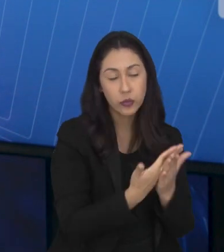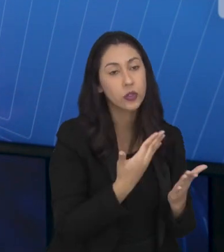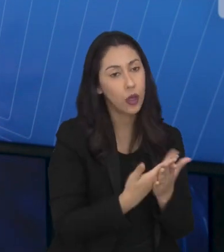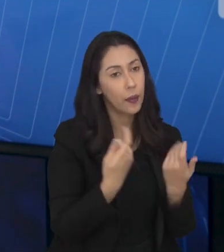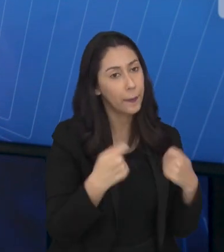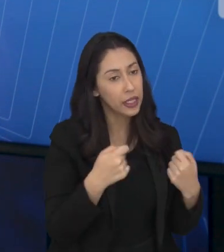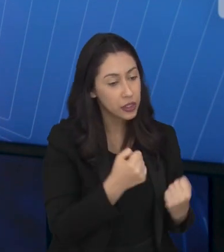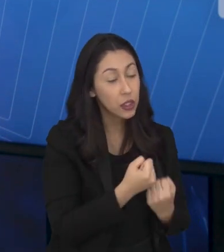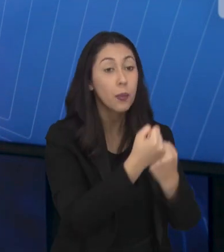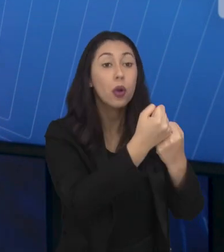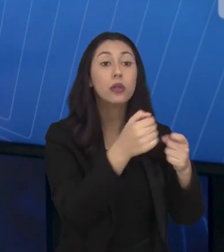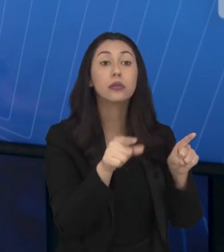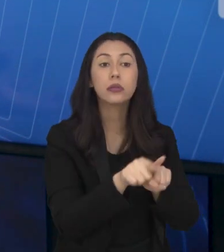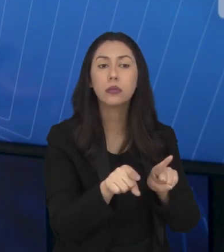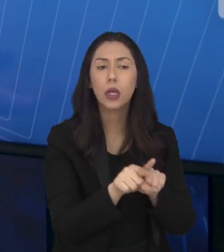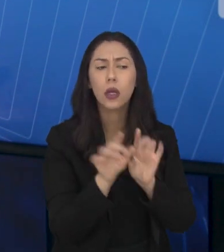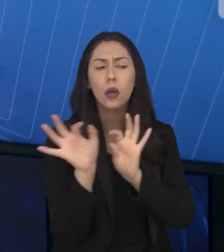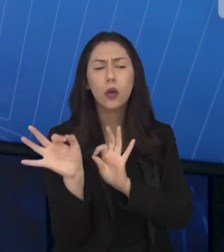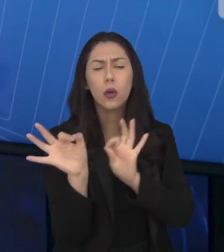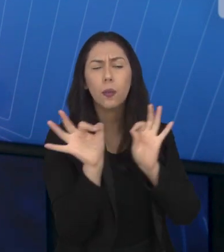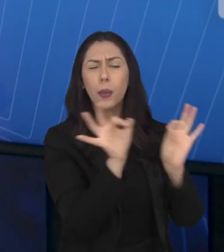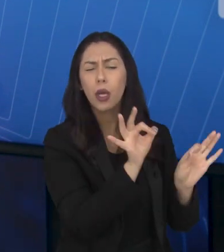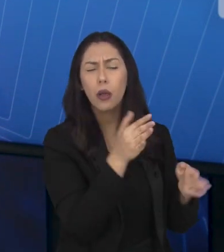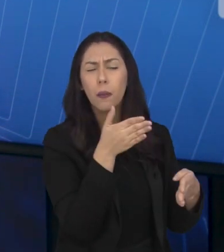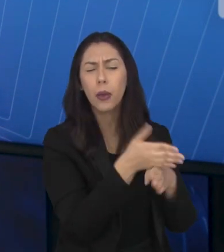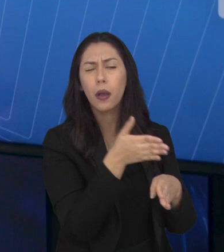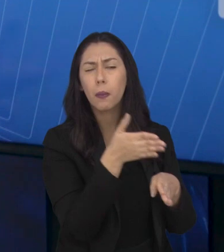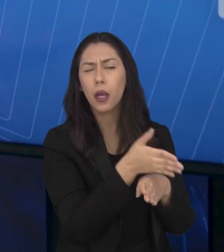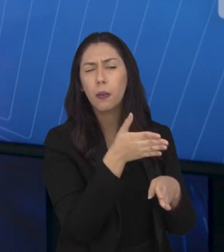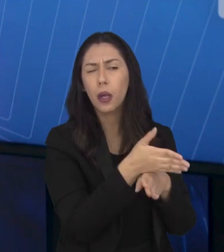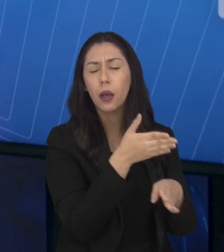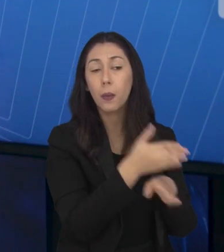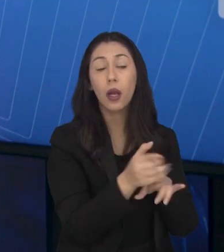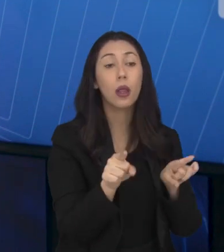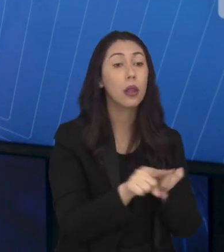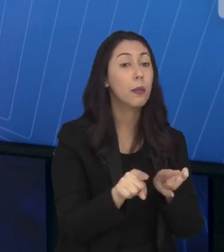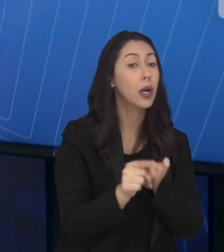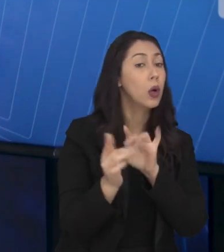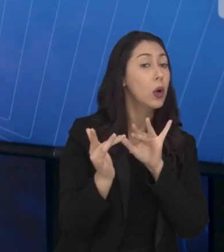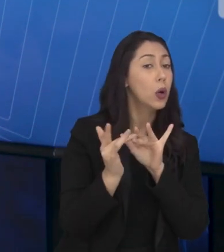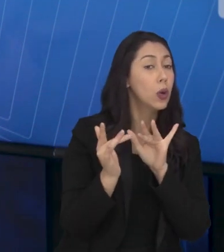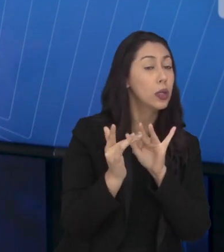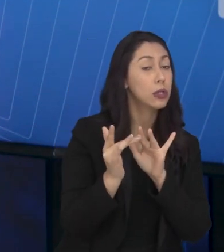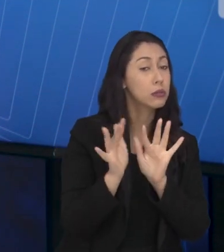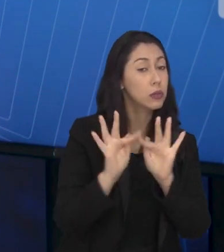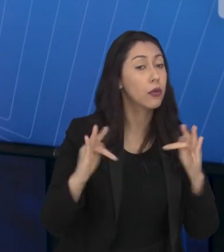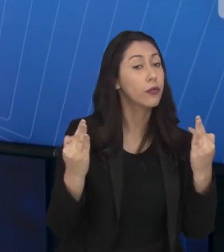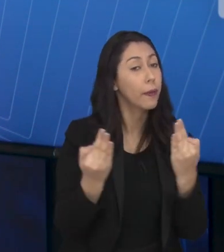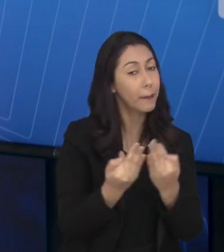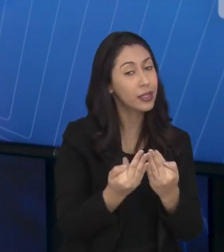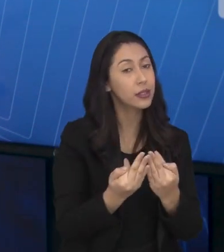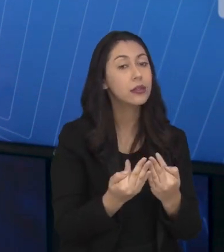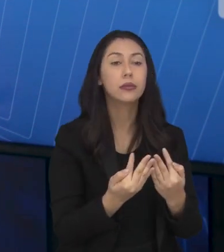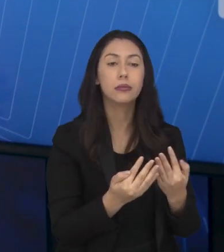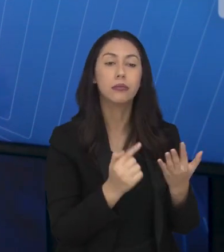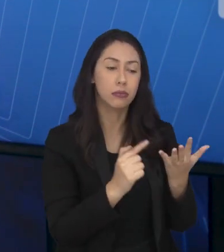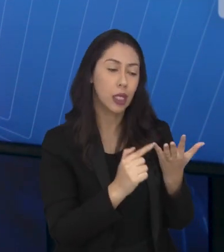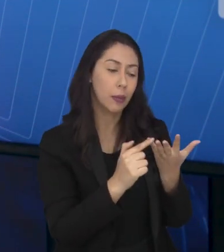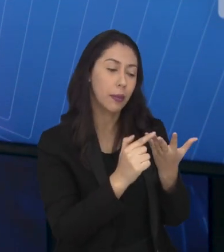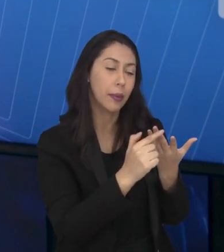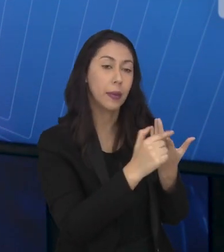principal, está acompanhando essa frequência, está entrando em contato com os pais e tomando as medidas